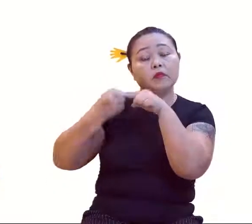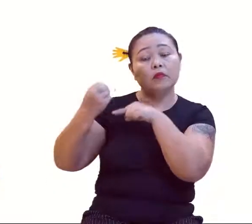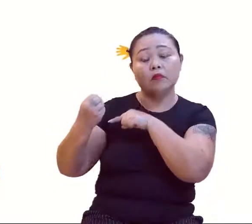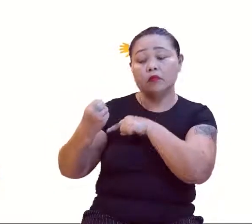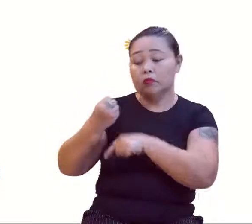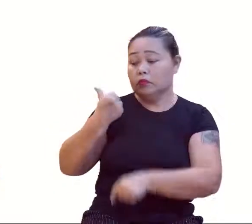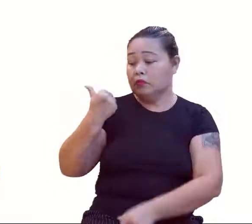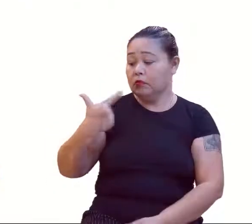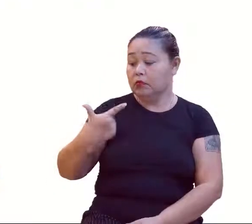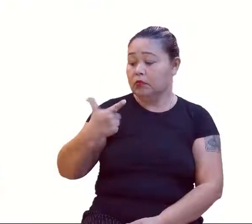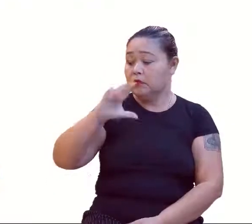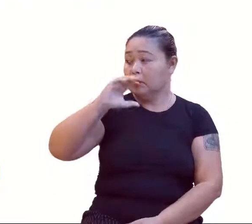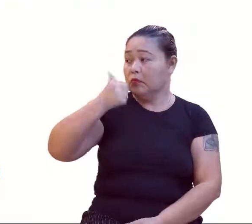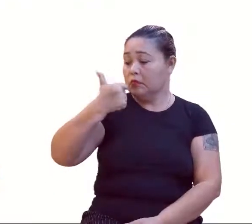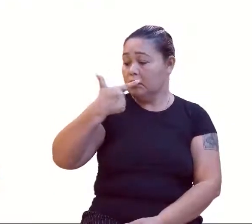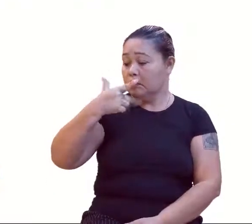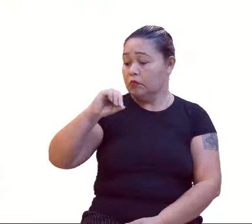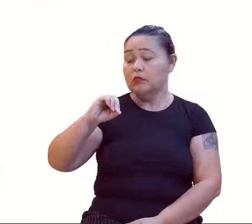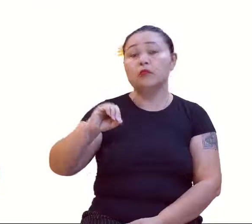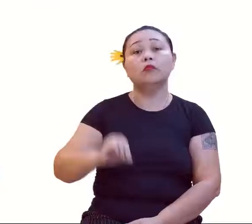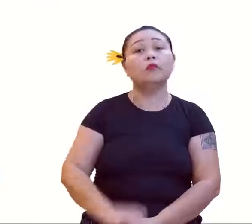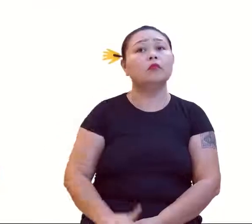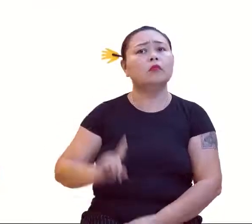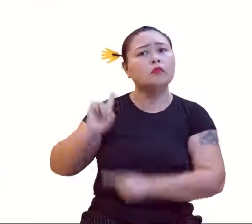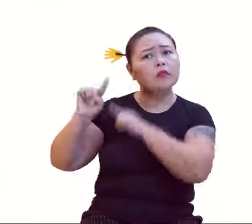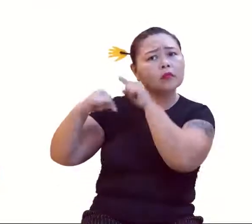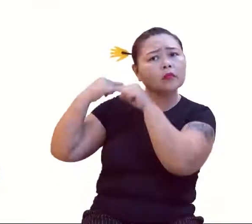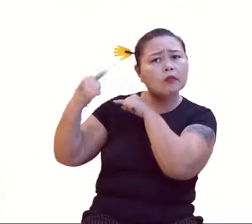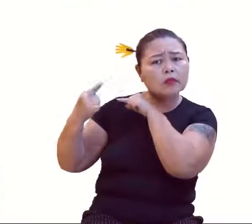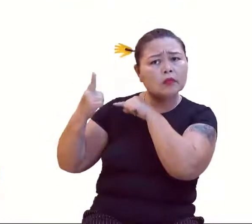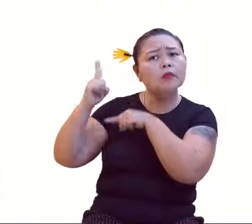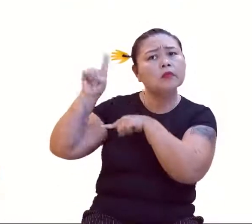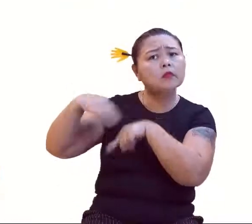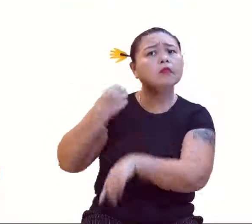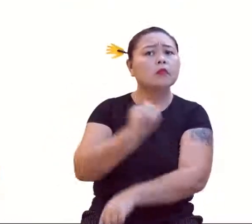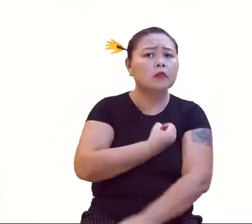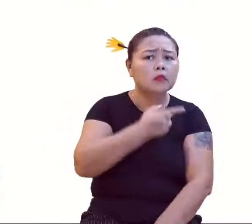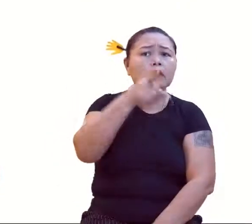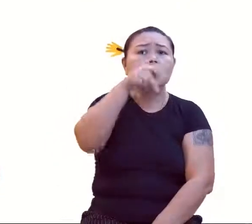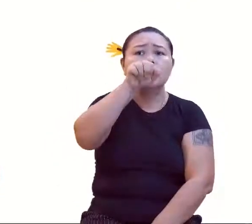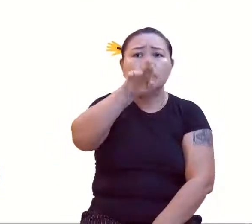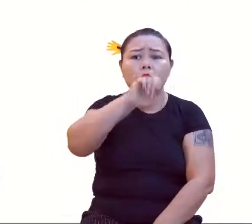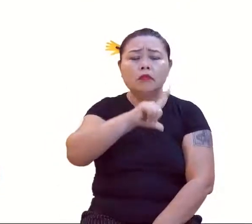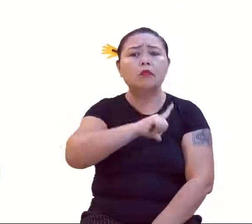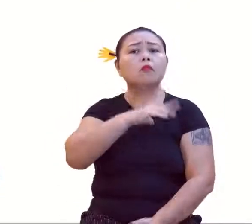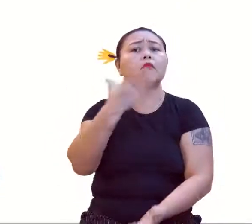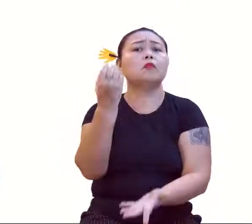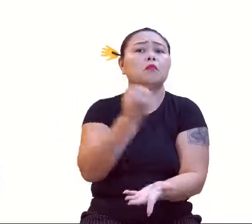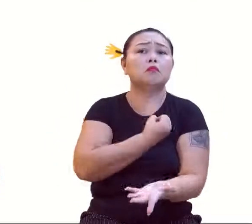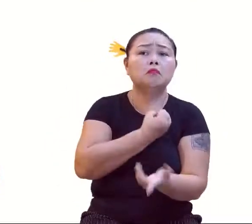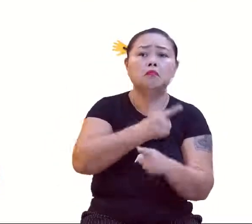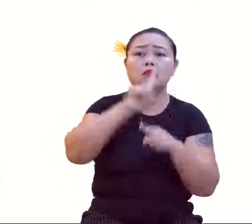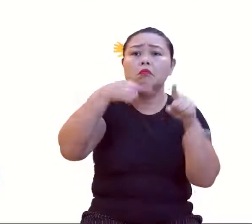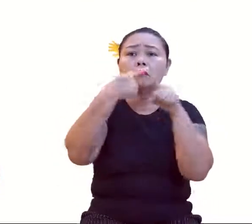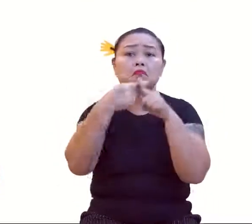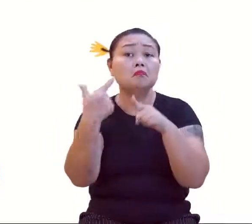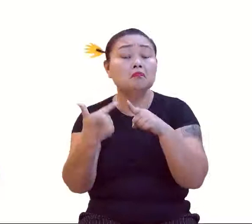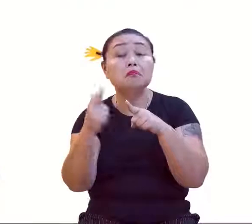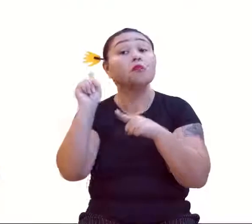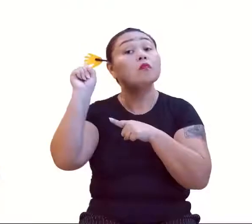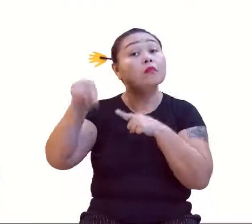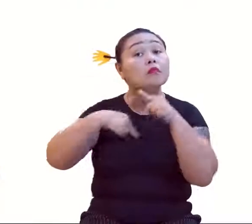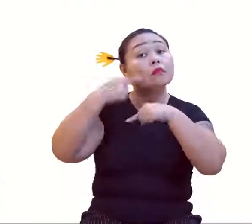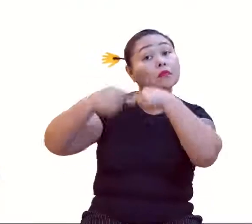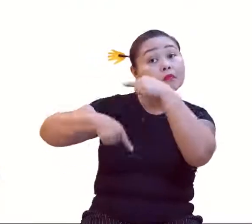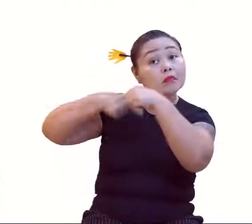6, 12, 20. Ah, mas essa sequência é dos números pares? Essa sequência é dos números múltiplos de 2? Não, essa sequência